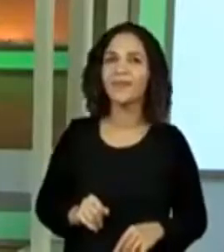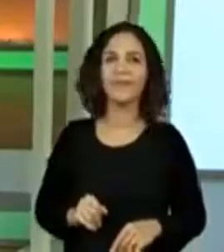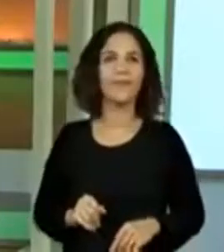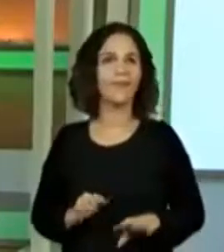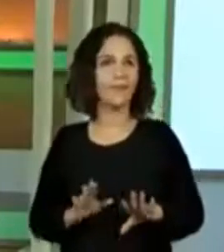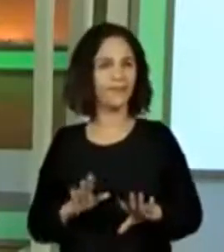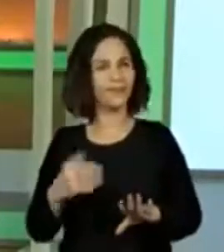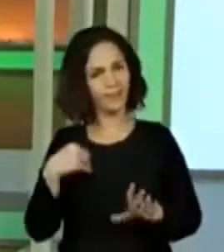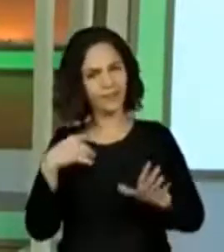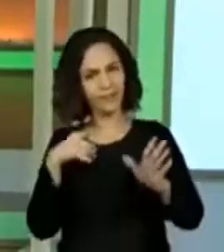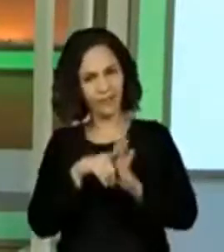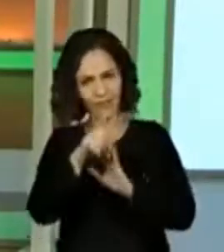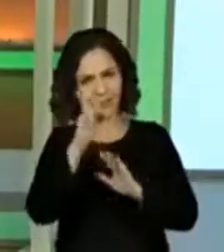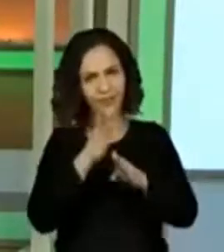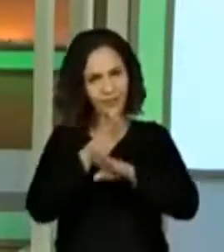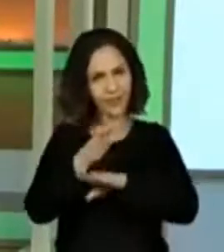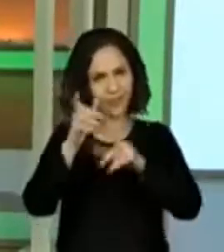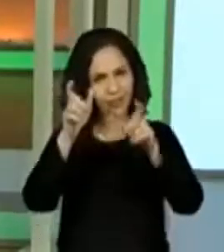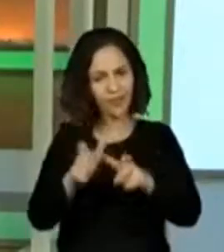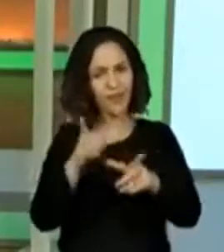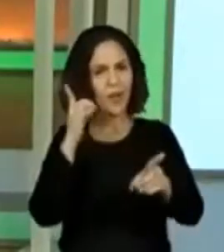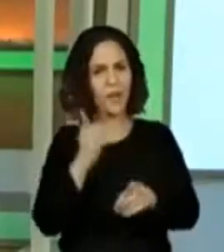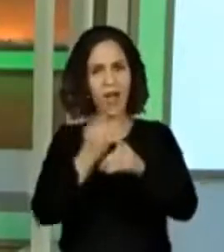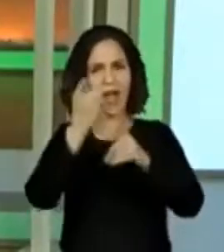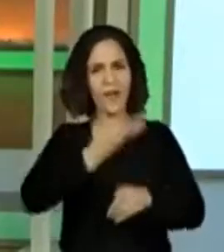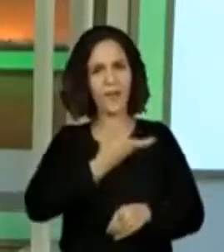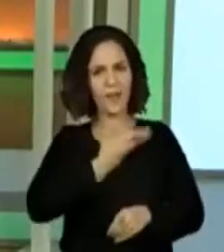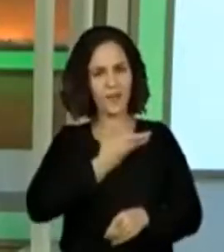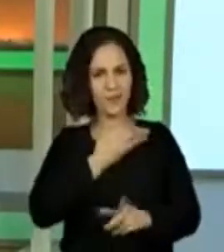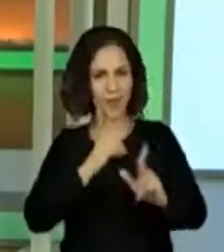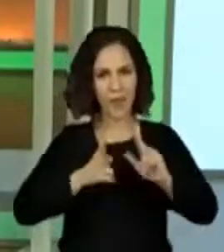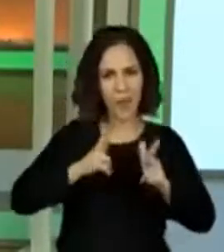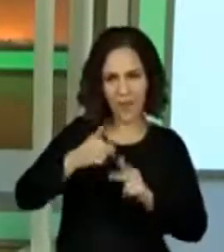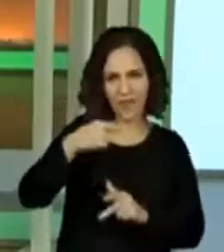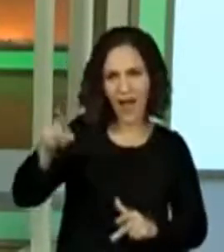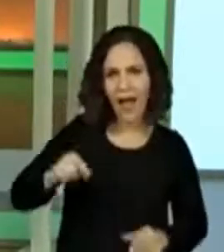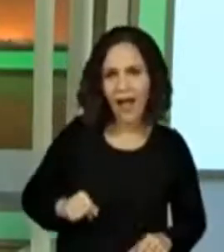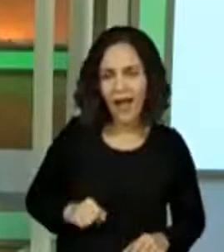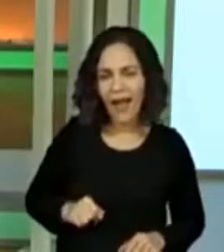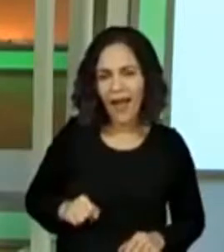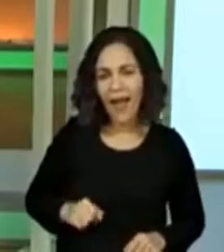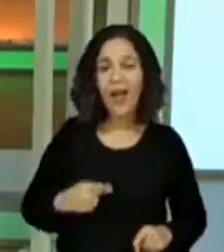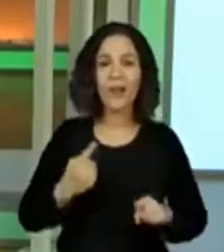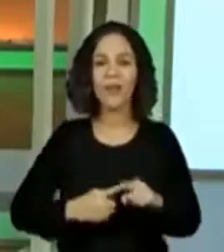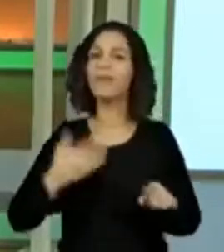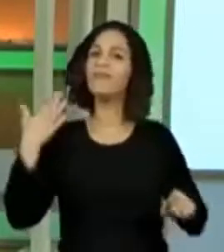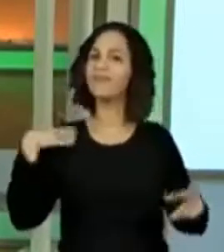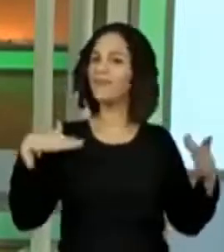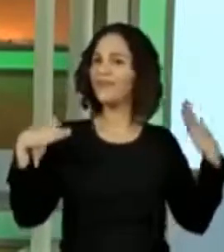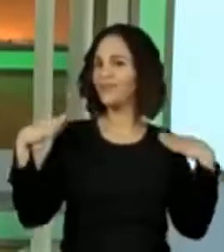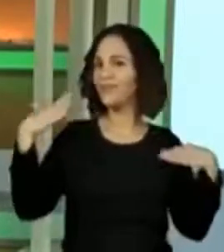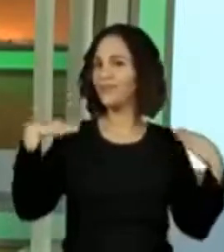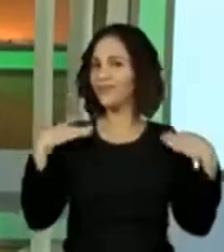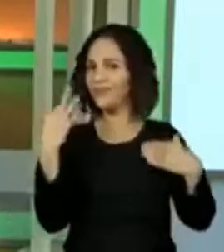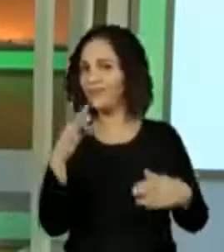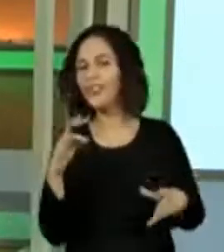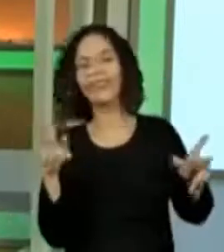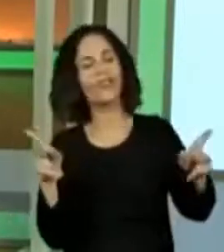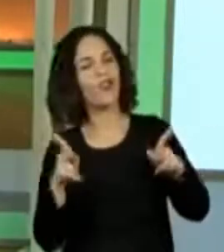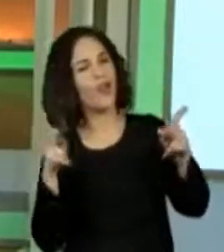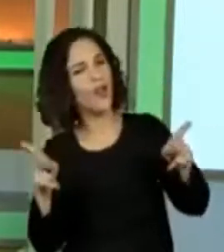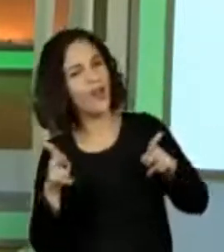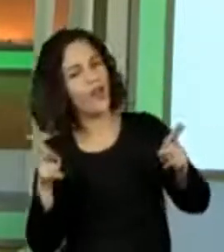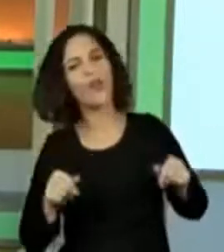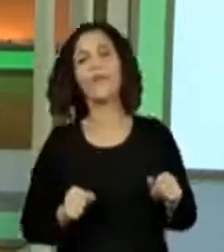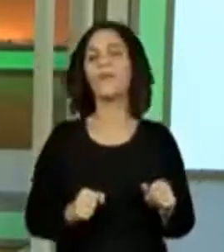Você vai nesses lugares encontrar os seus amigos? A gente passeia bastante, não é? Vai no shopping,